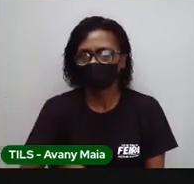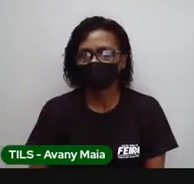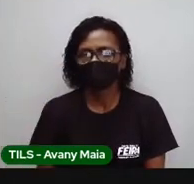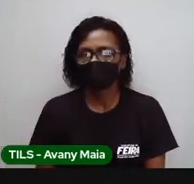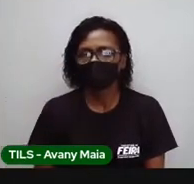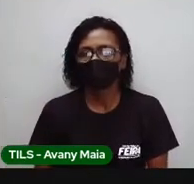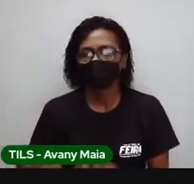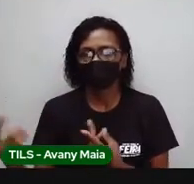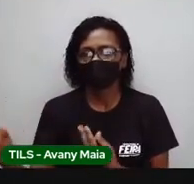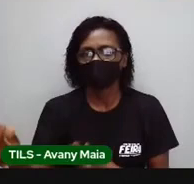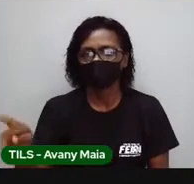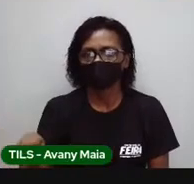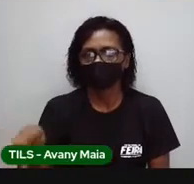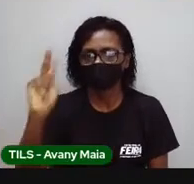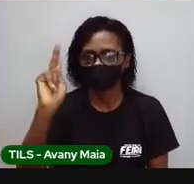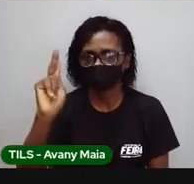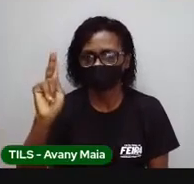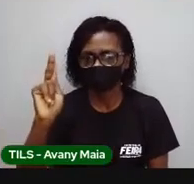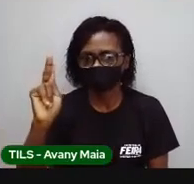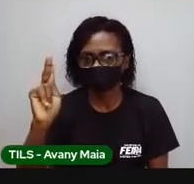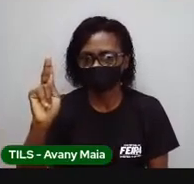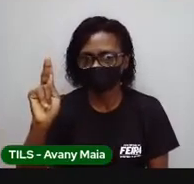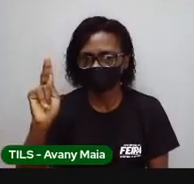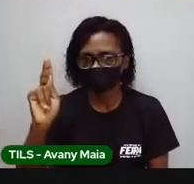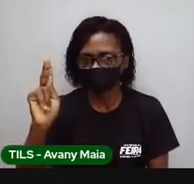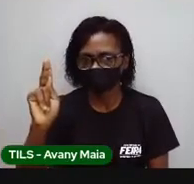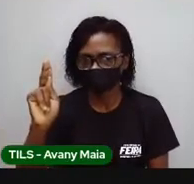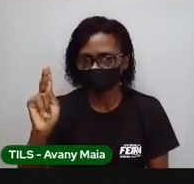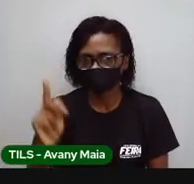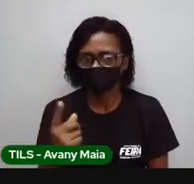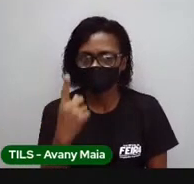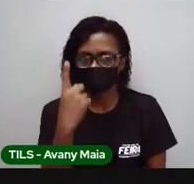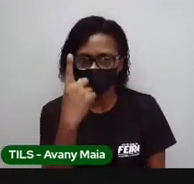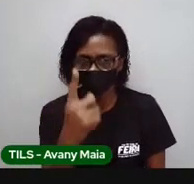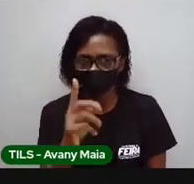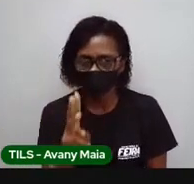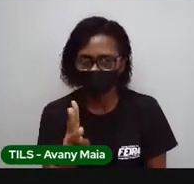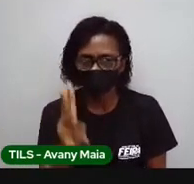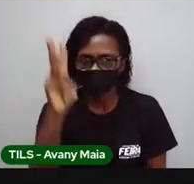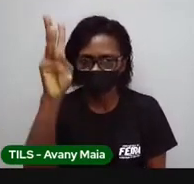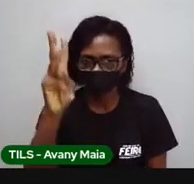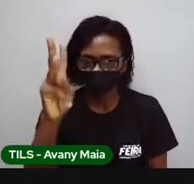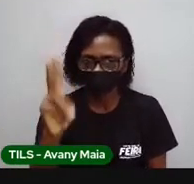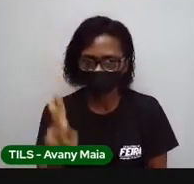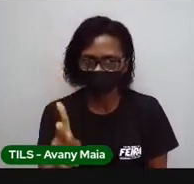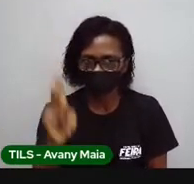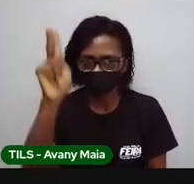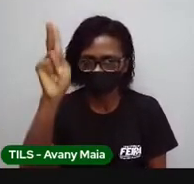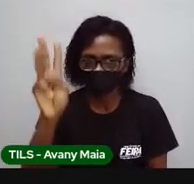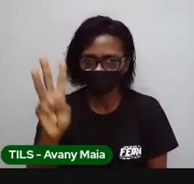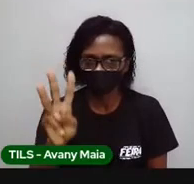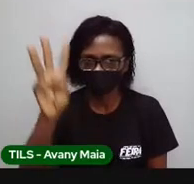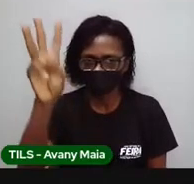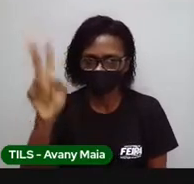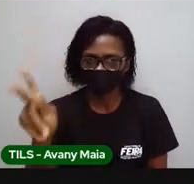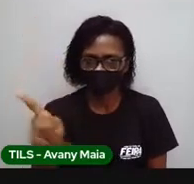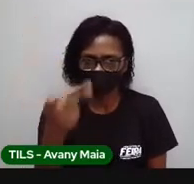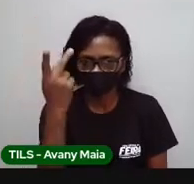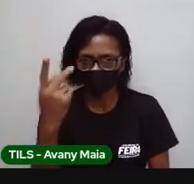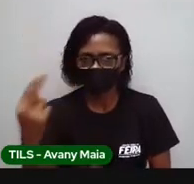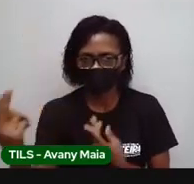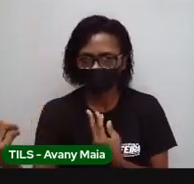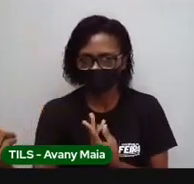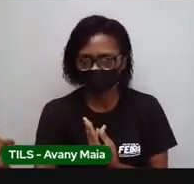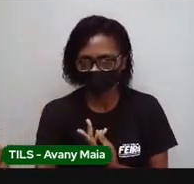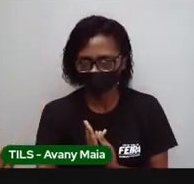quilowatts hora é o mesmo que mil watts hora. Tá? Beleza,